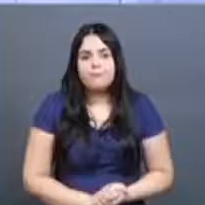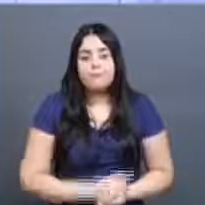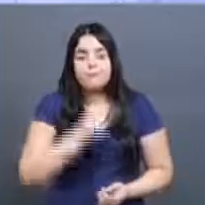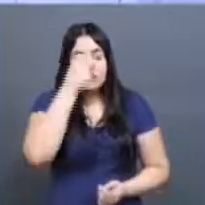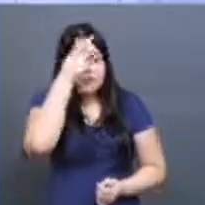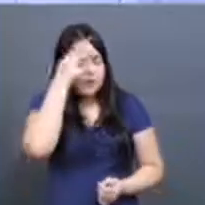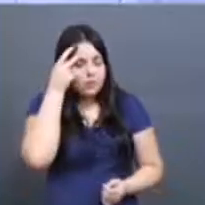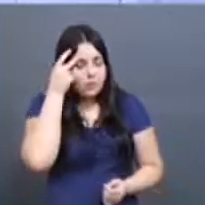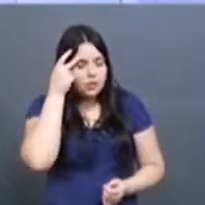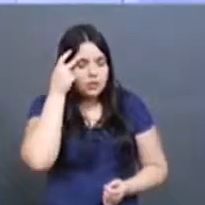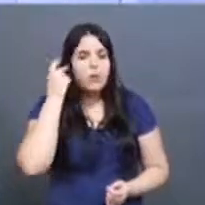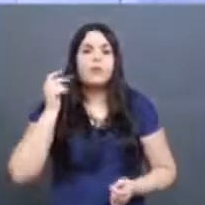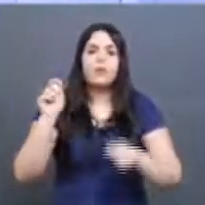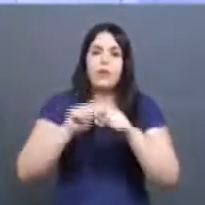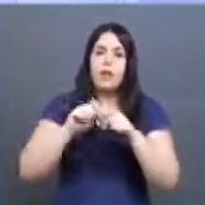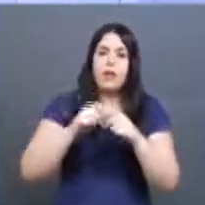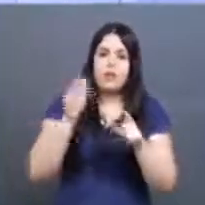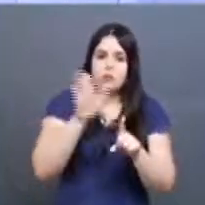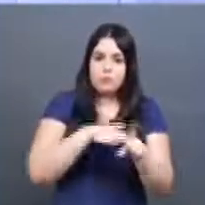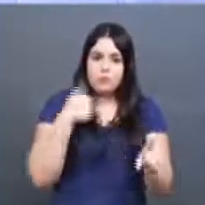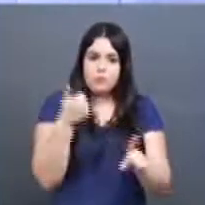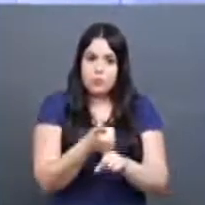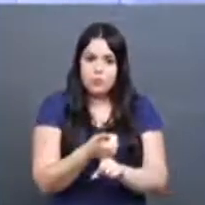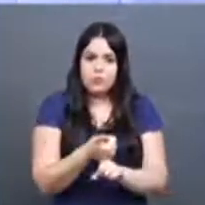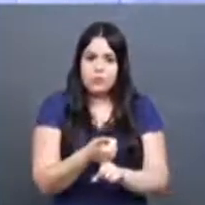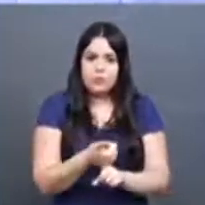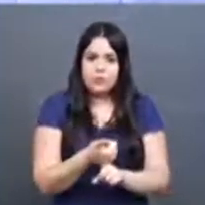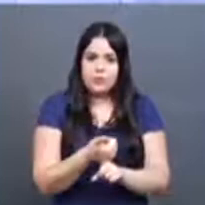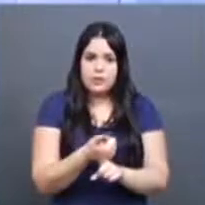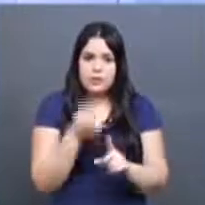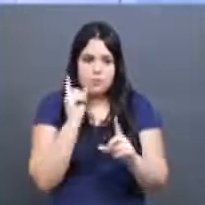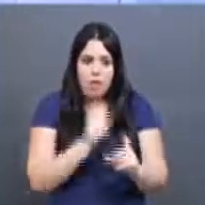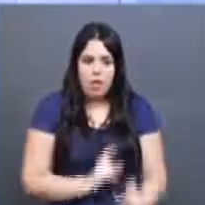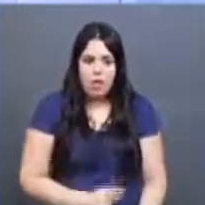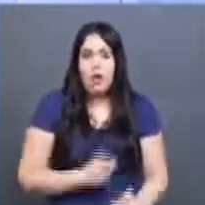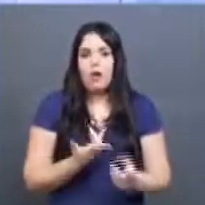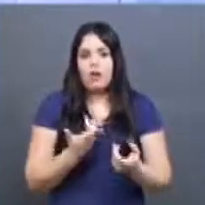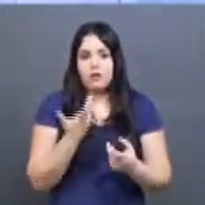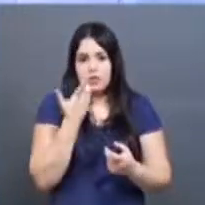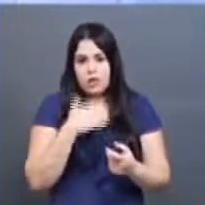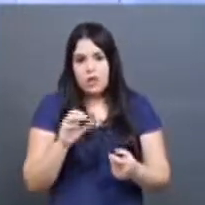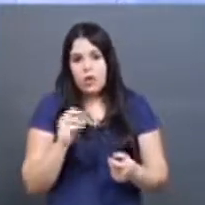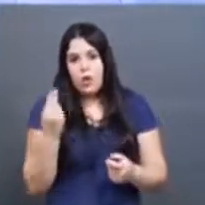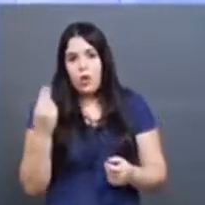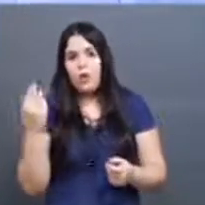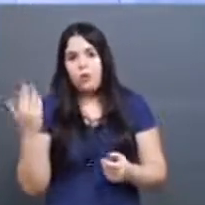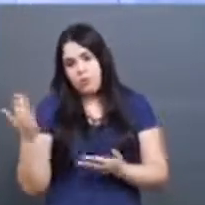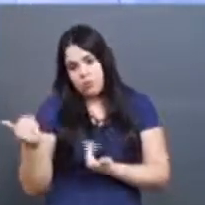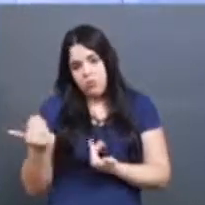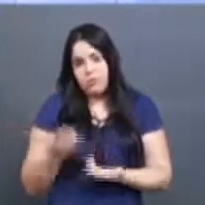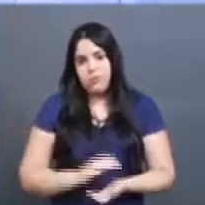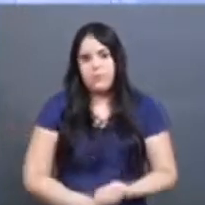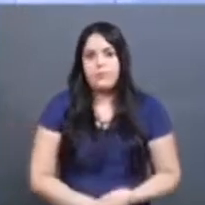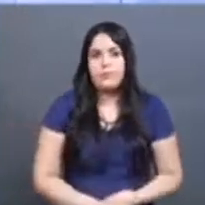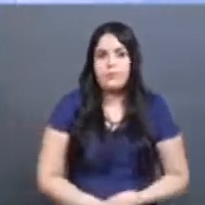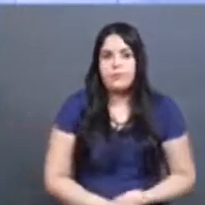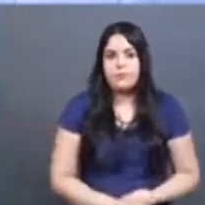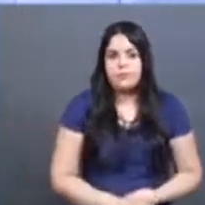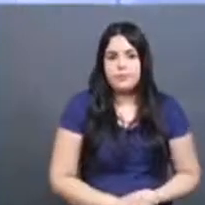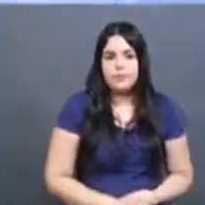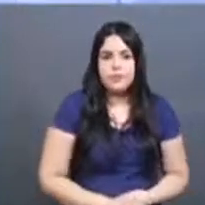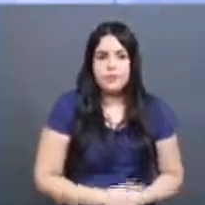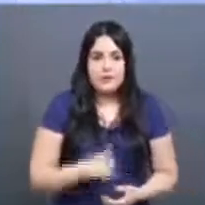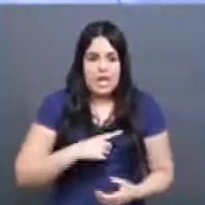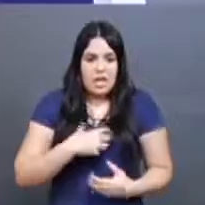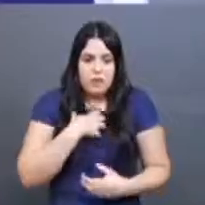pessoa que pratica o bullying, que ataca a criança, que normalmente é uma criança ou um adolescente também, que tem toda essa